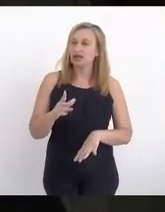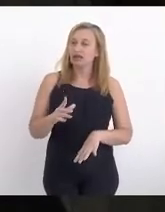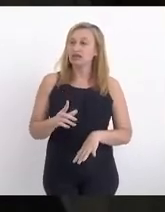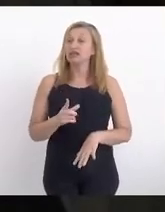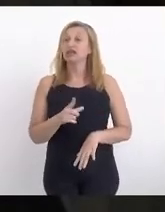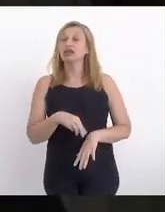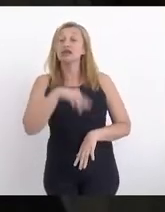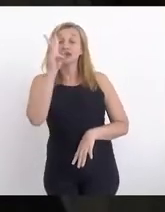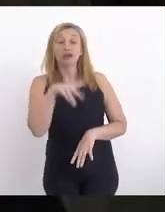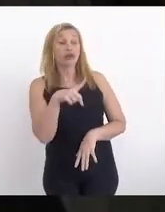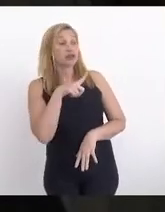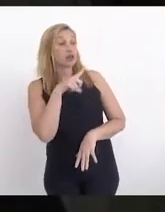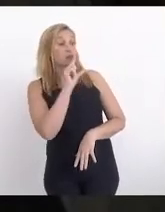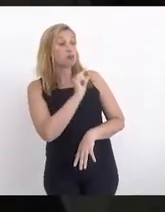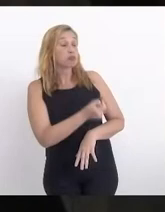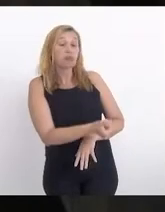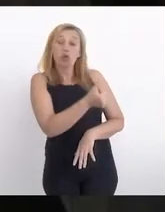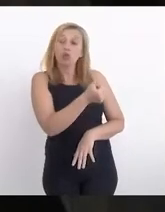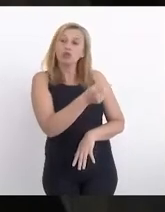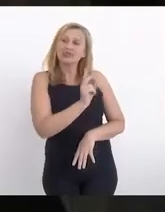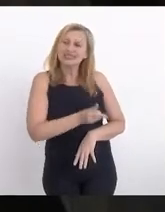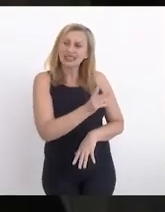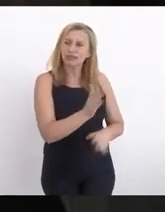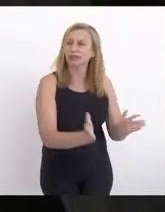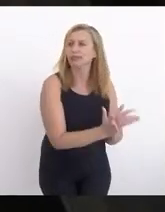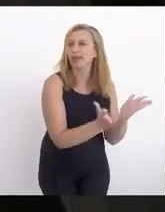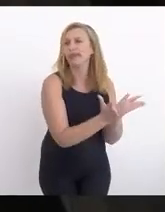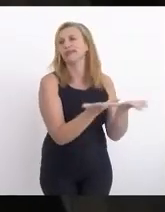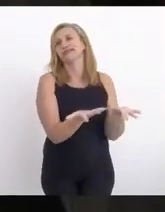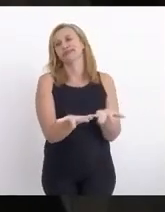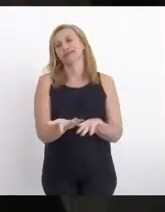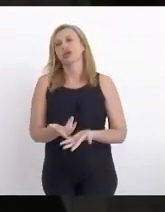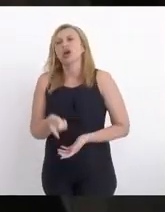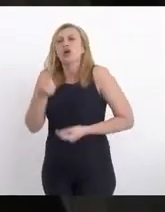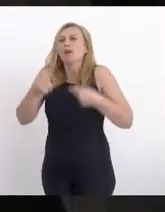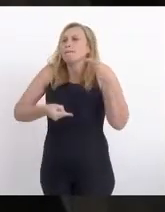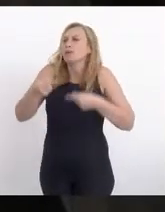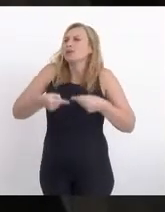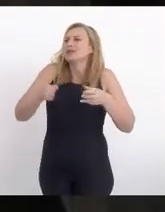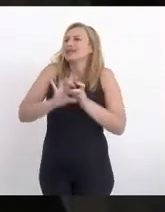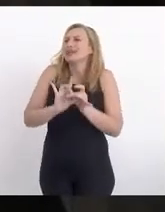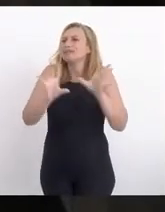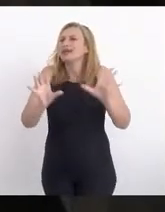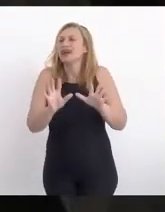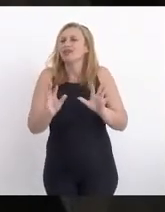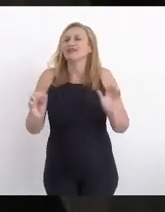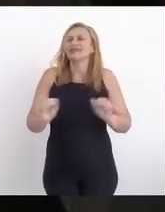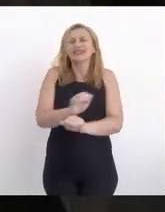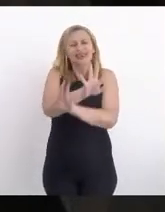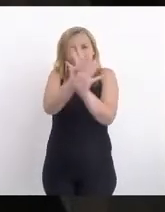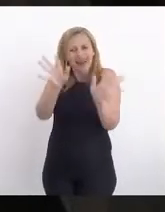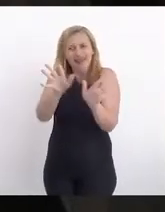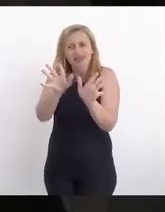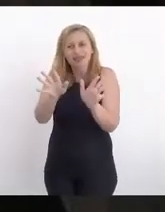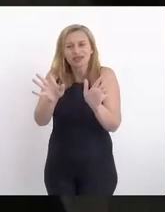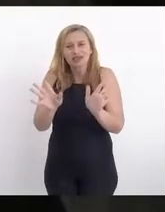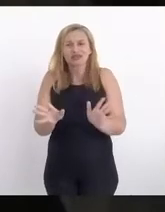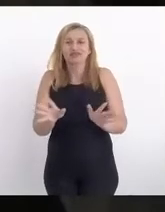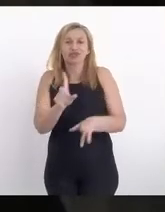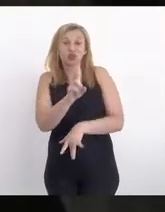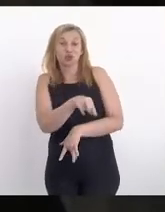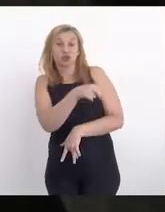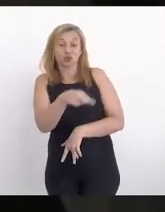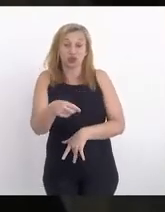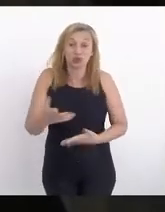pouco sempre terá menos. Uma política liberal claramente excludente